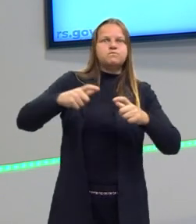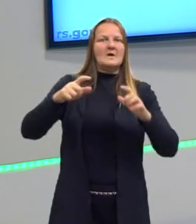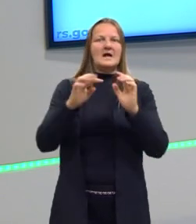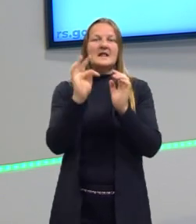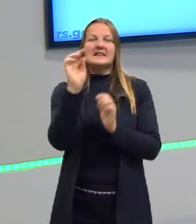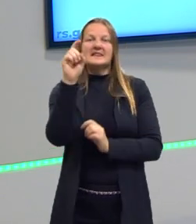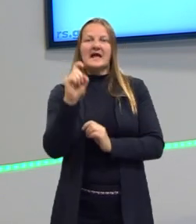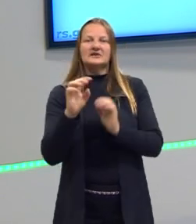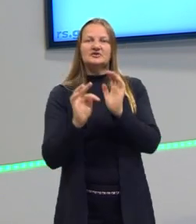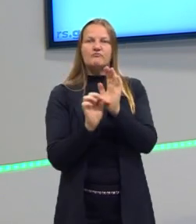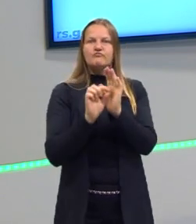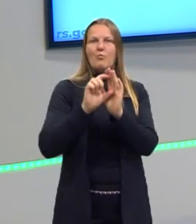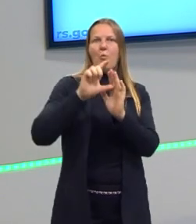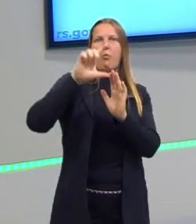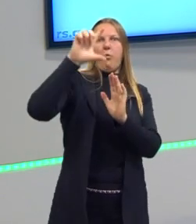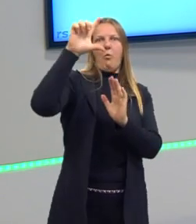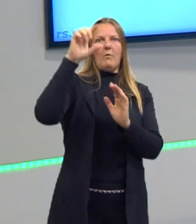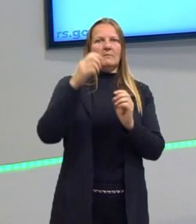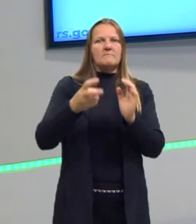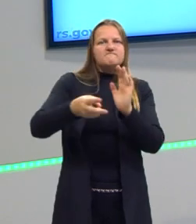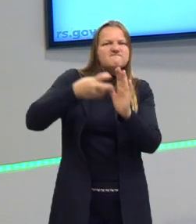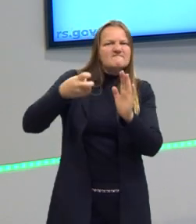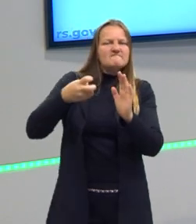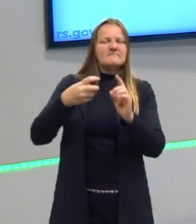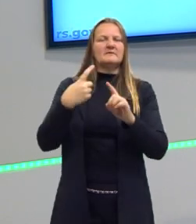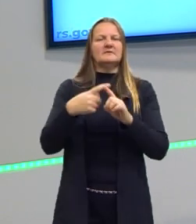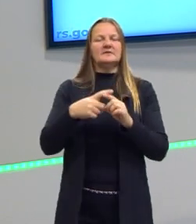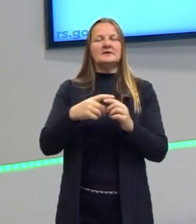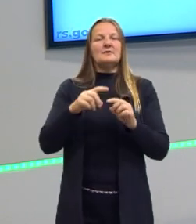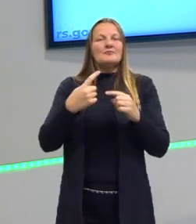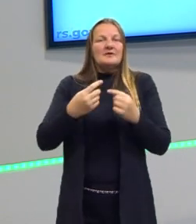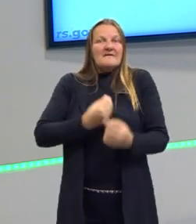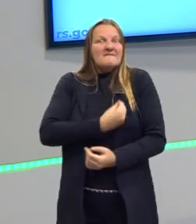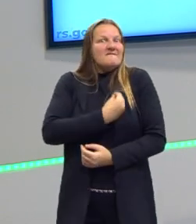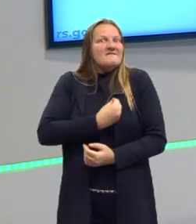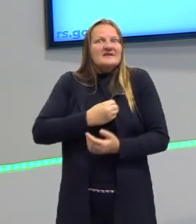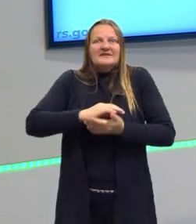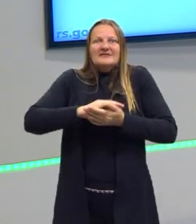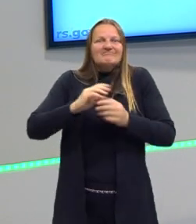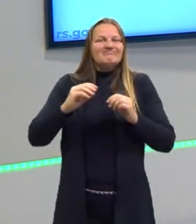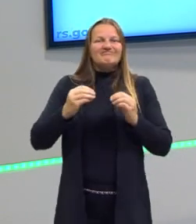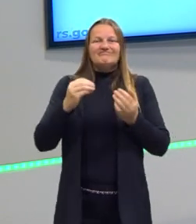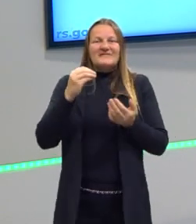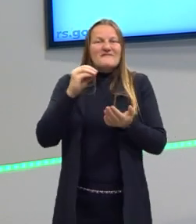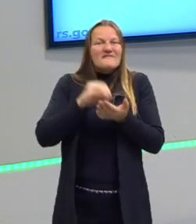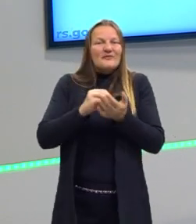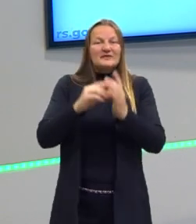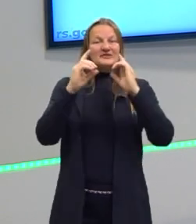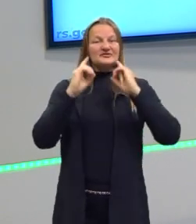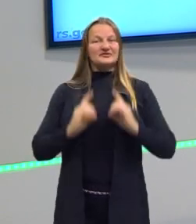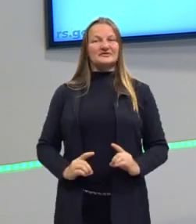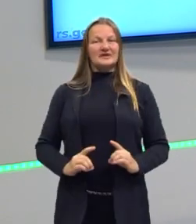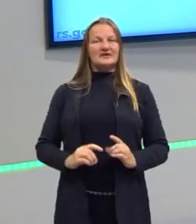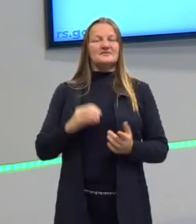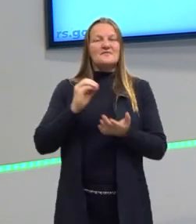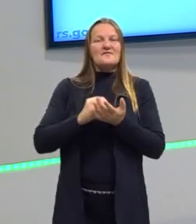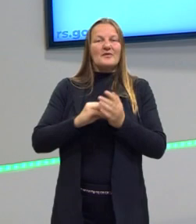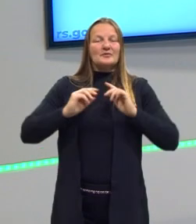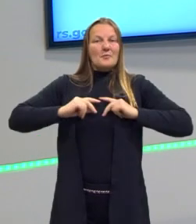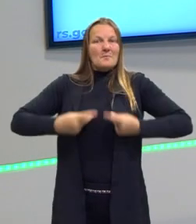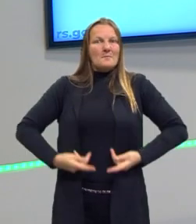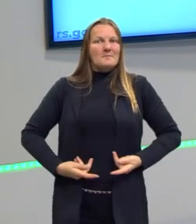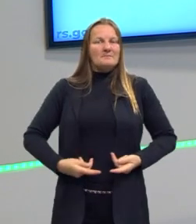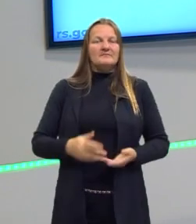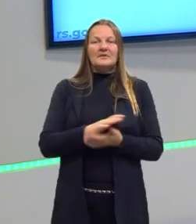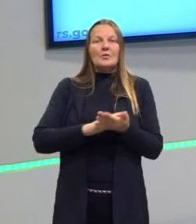As pessoas em condições desumanas, elas vão se movimentar, elas não vão ficar